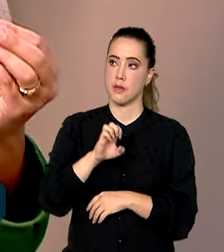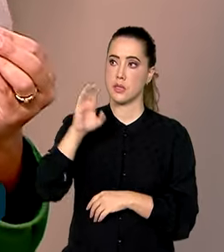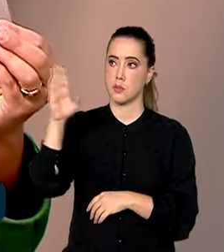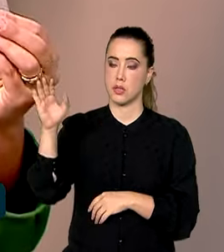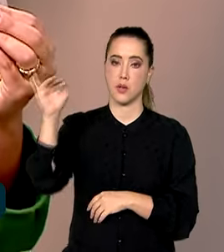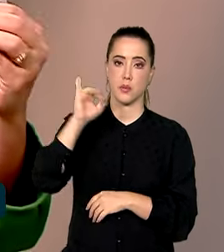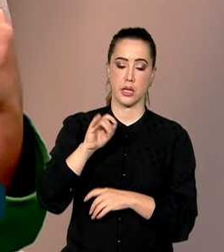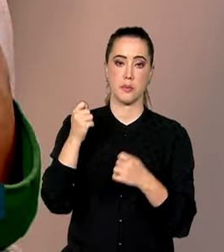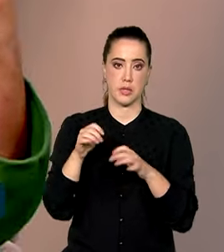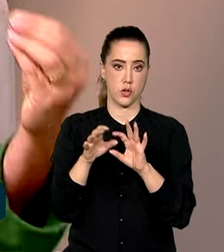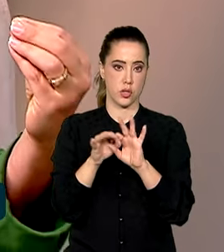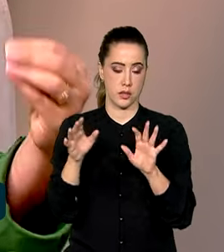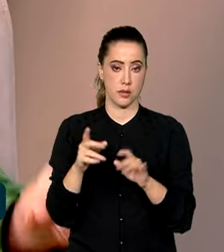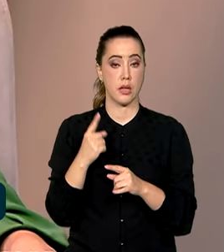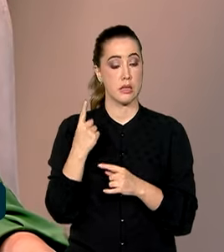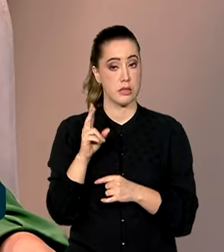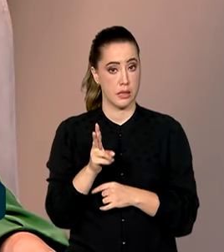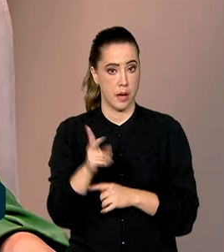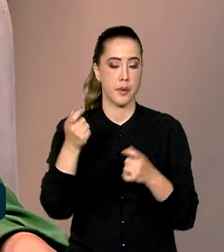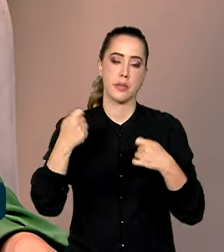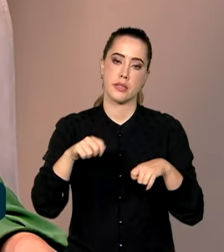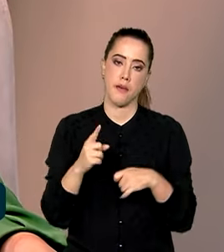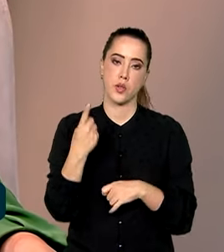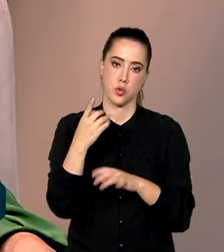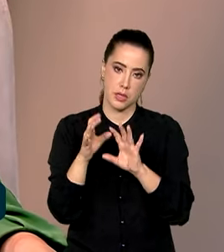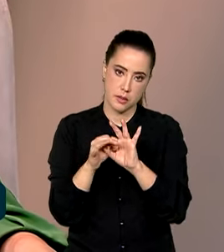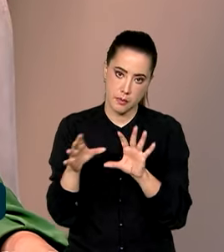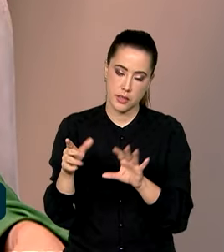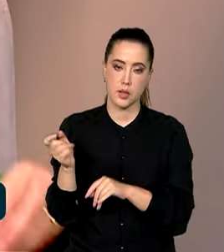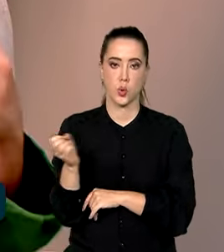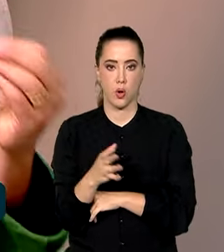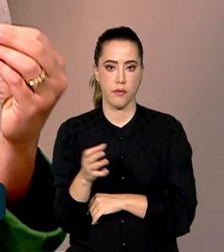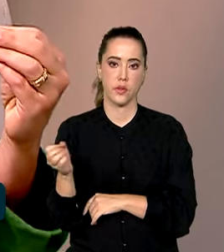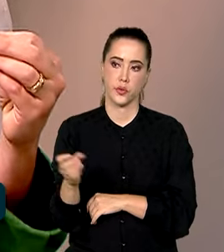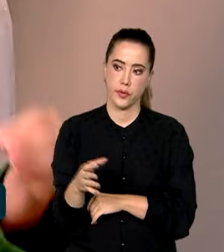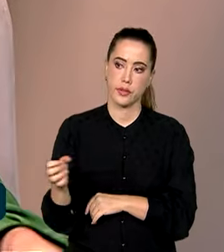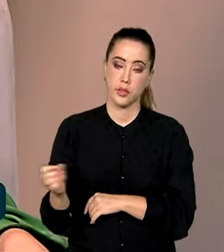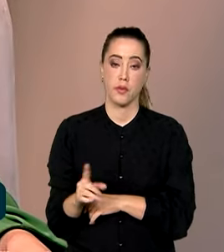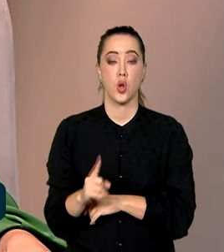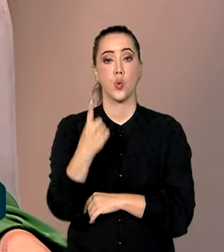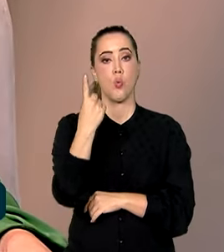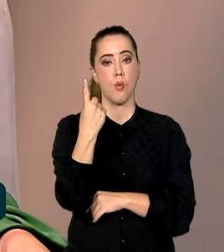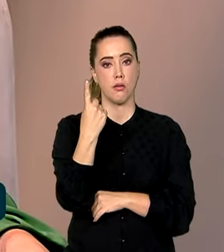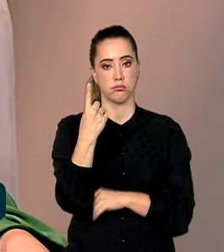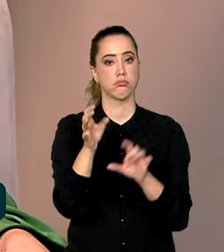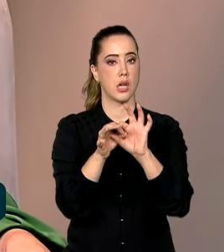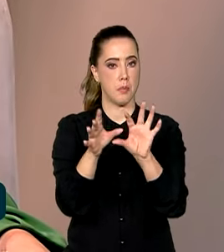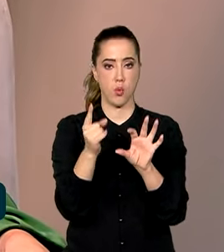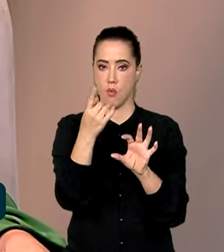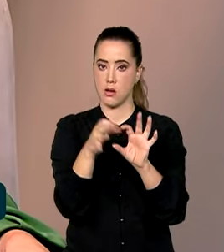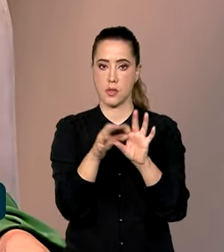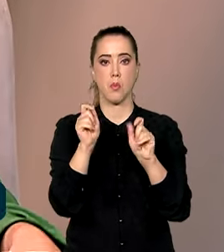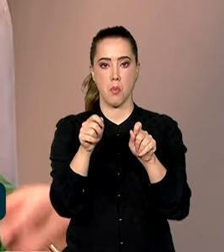sujeito a uma licença, a cada operação era necessário uma licença. Agora, uma única licença pode amparar múltiplas